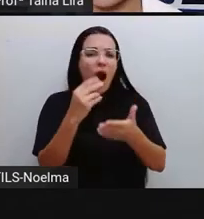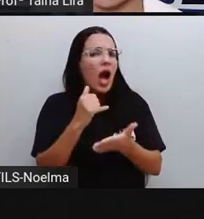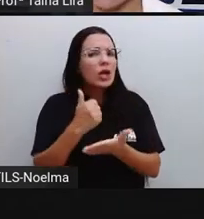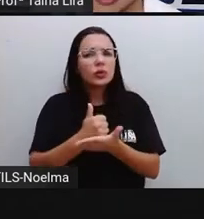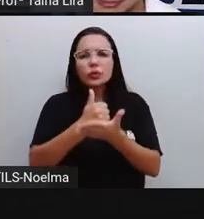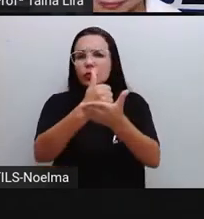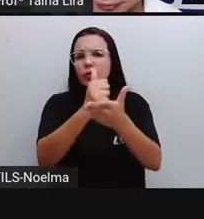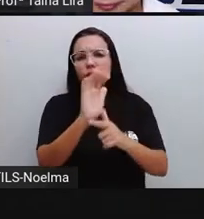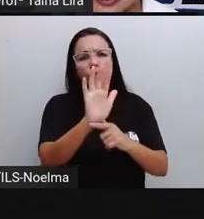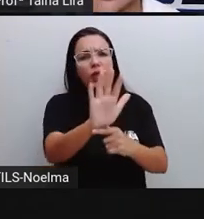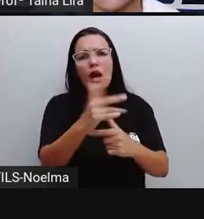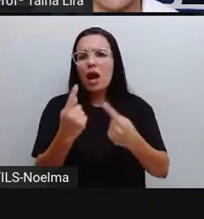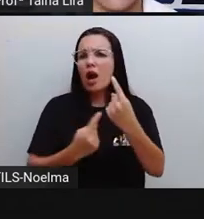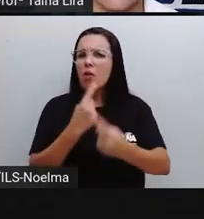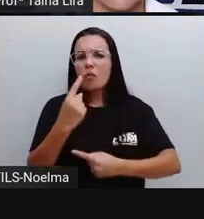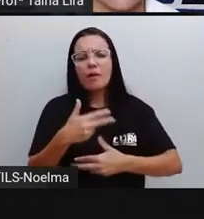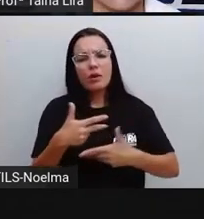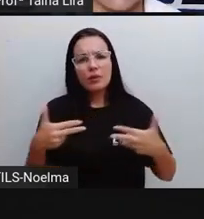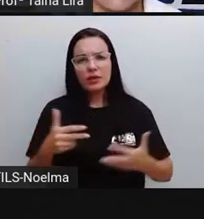maneira, tá bom?